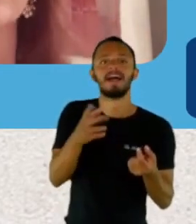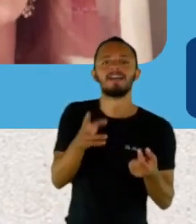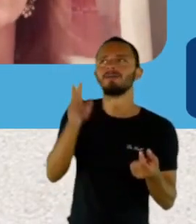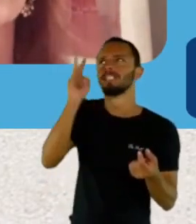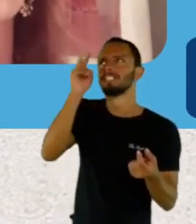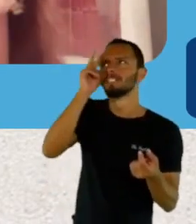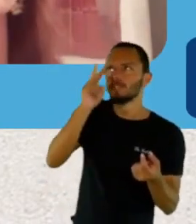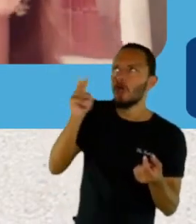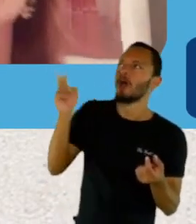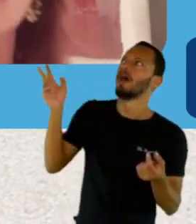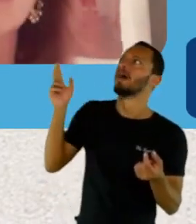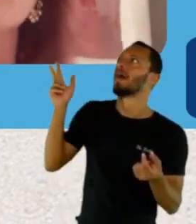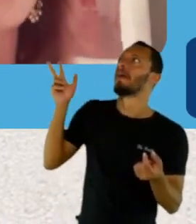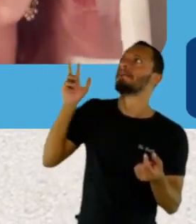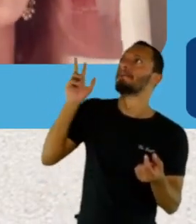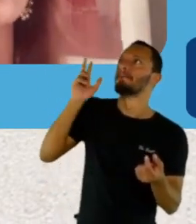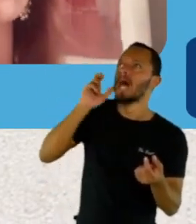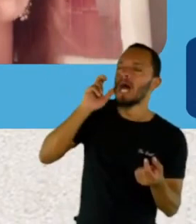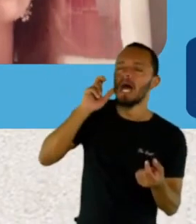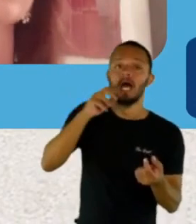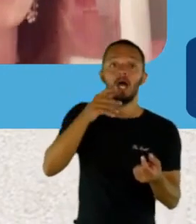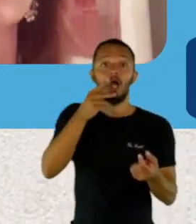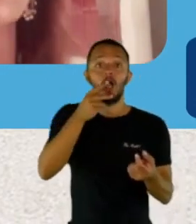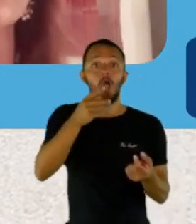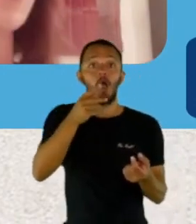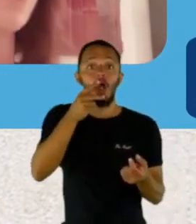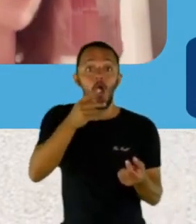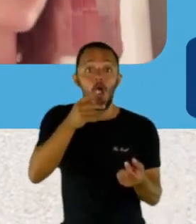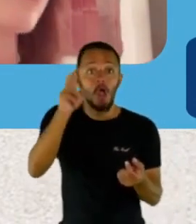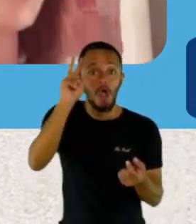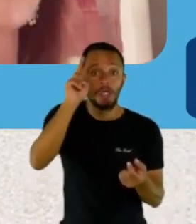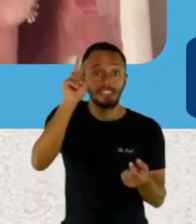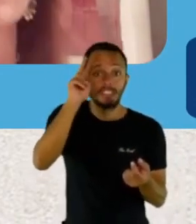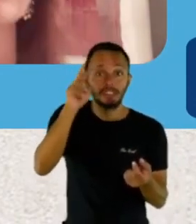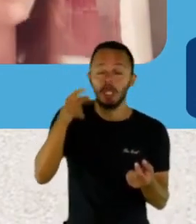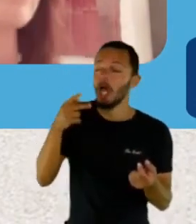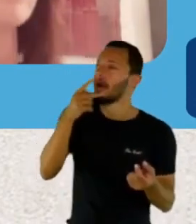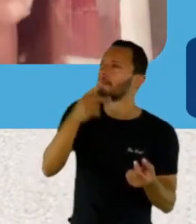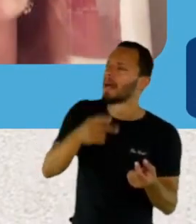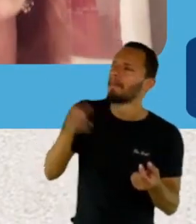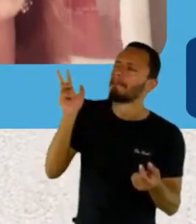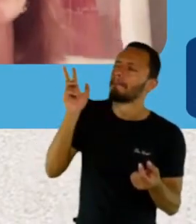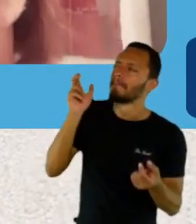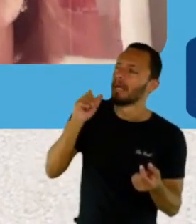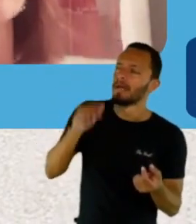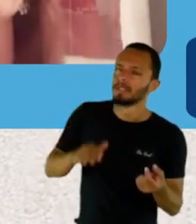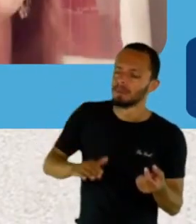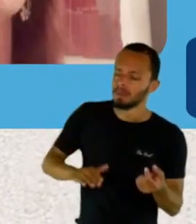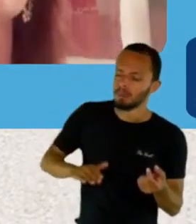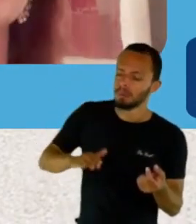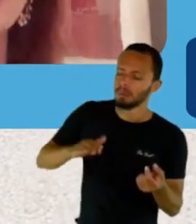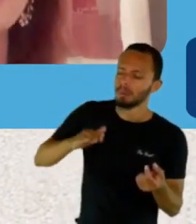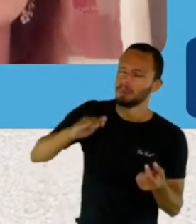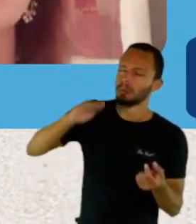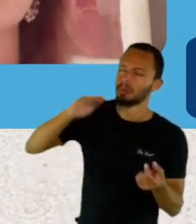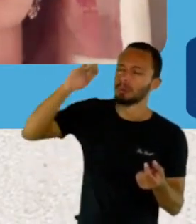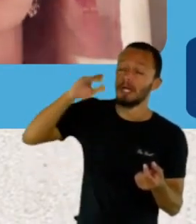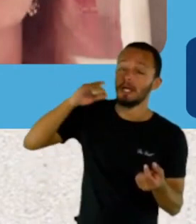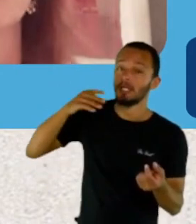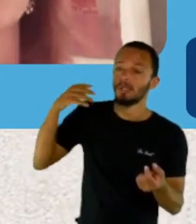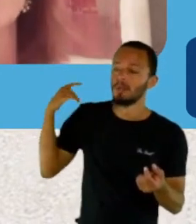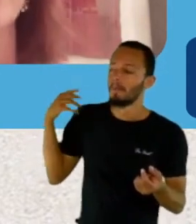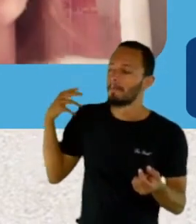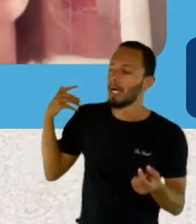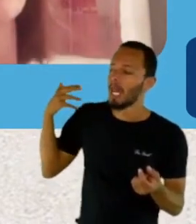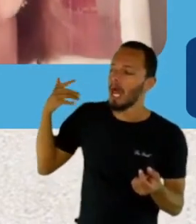essas memórias, né? Esses contos, né? Essas histórias que a gente escuta durante a infância, durante a minha vida toda. Os casos do